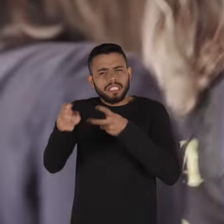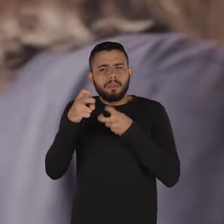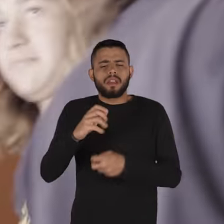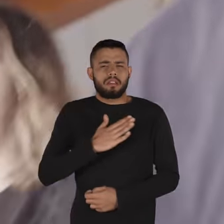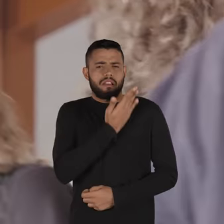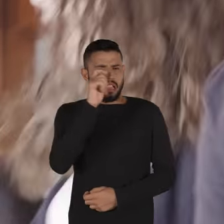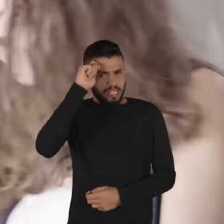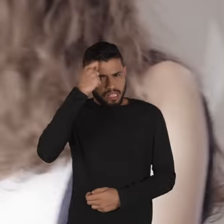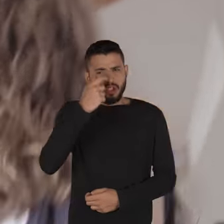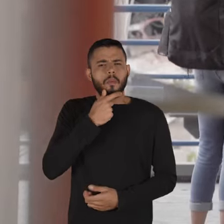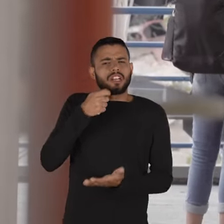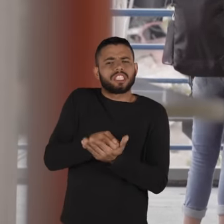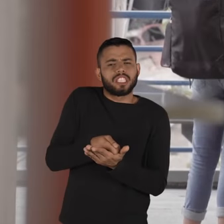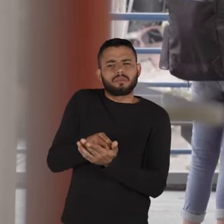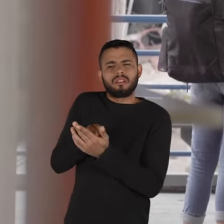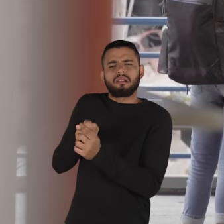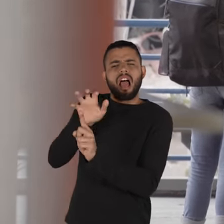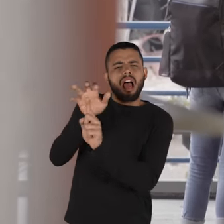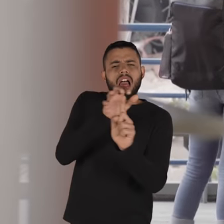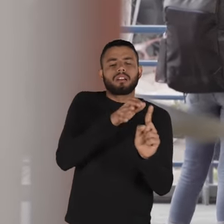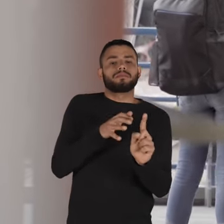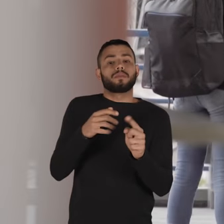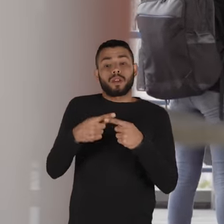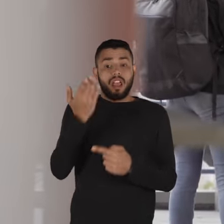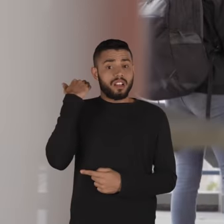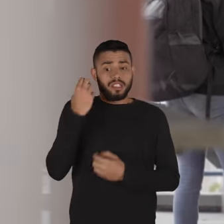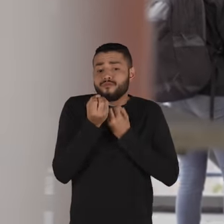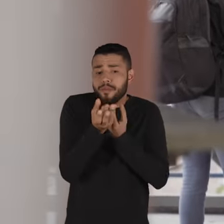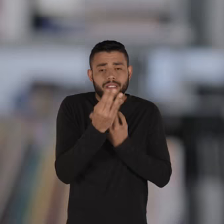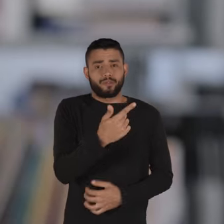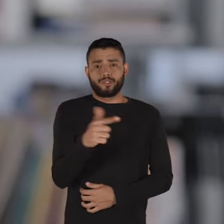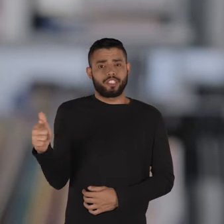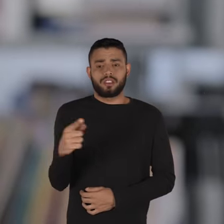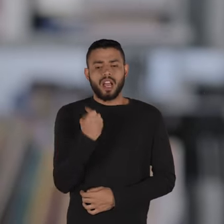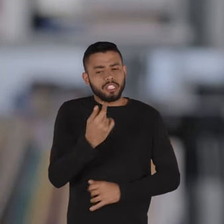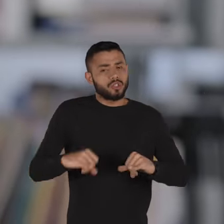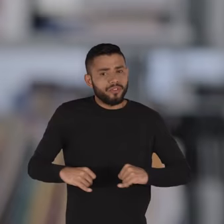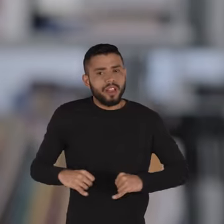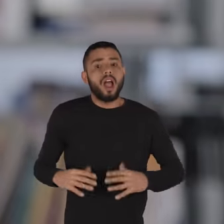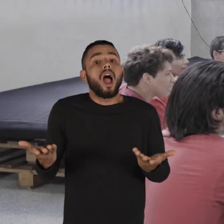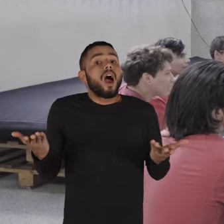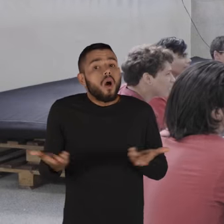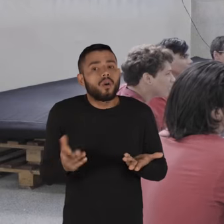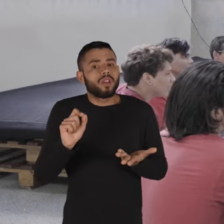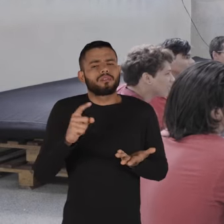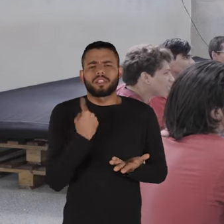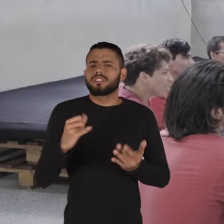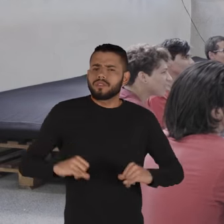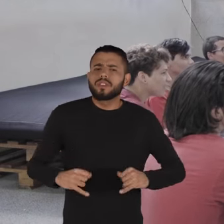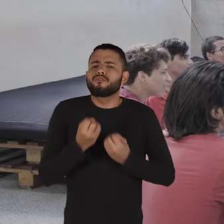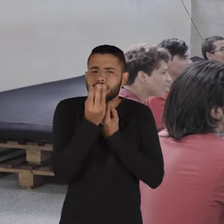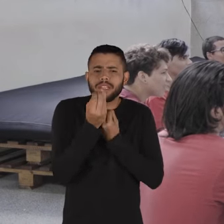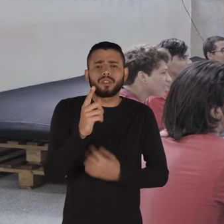identificarem o racismo, o machismo, o assédio. Antes era porque a gente não tinha informação que a gente sofria. Agora a gente também está sofrendo